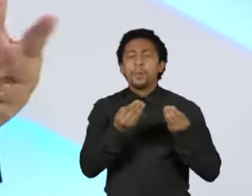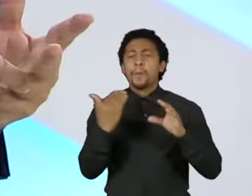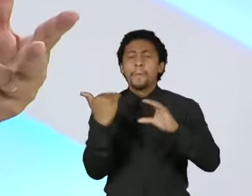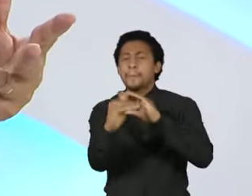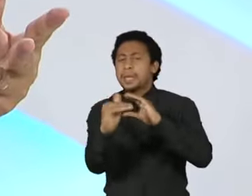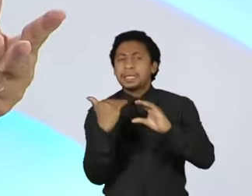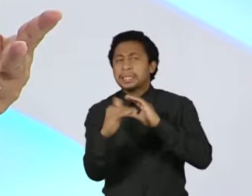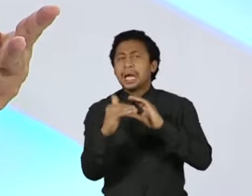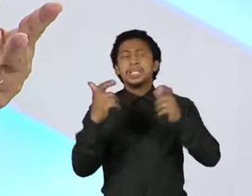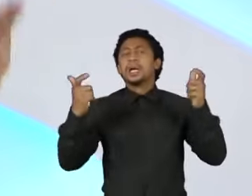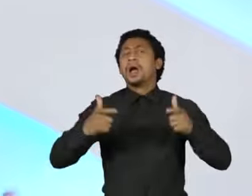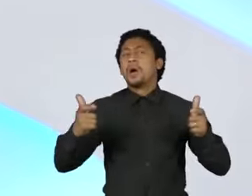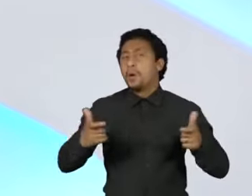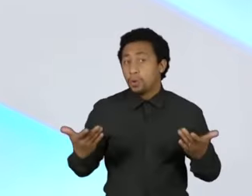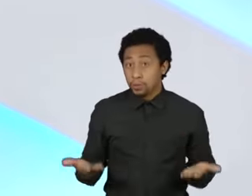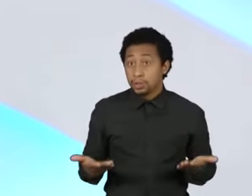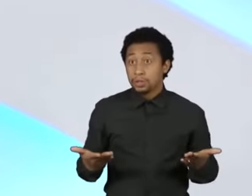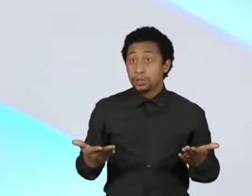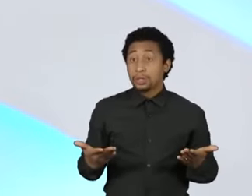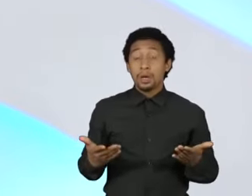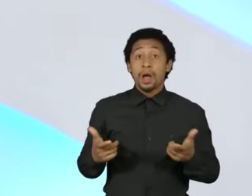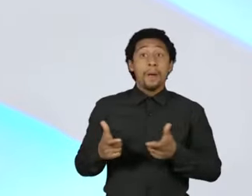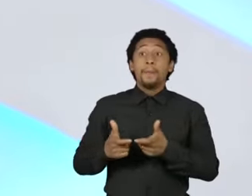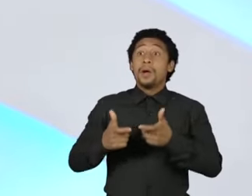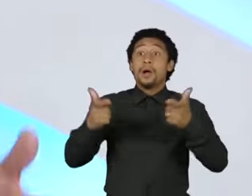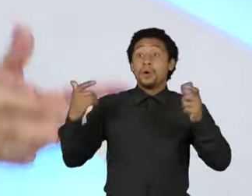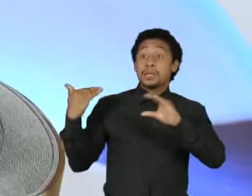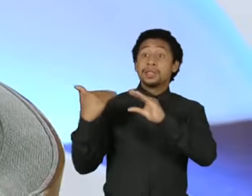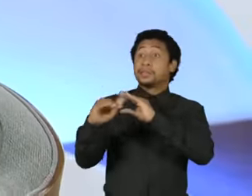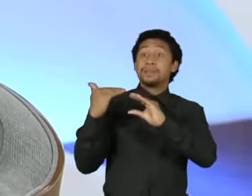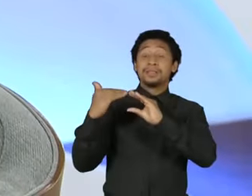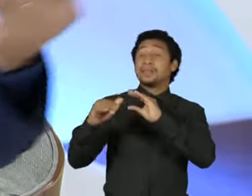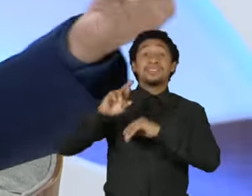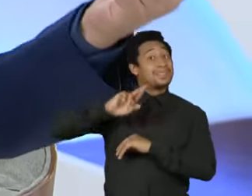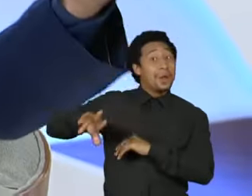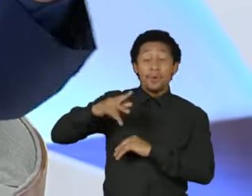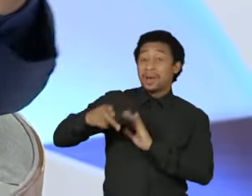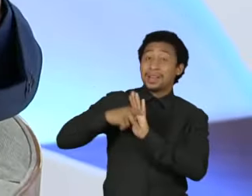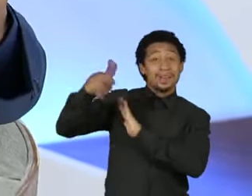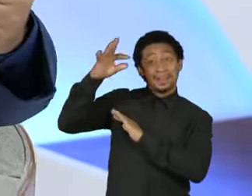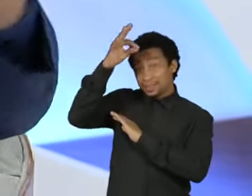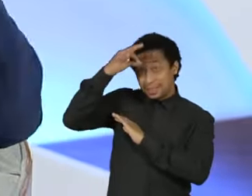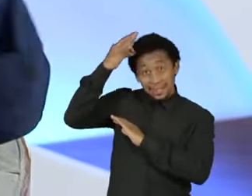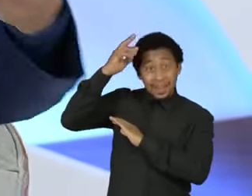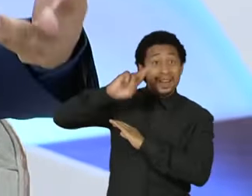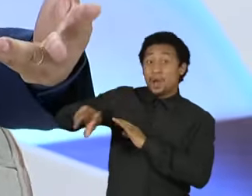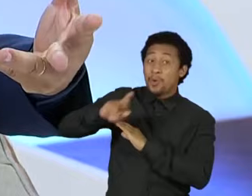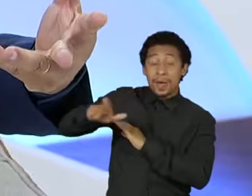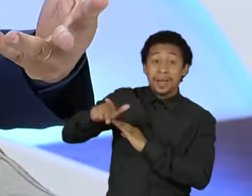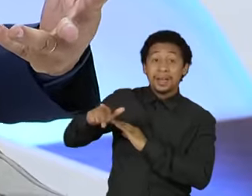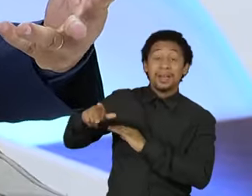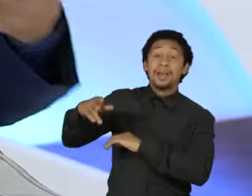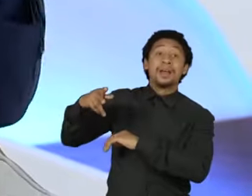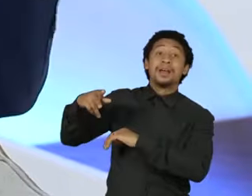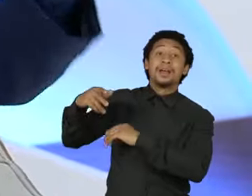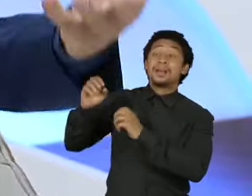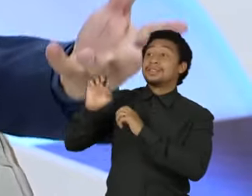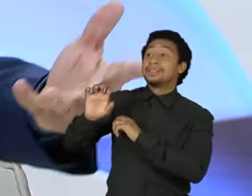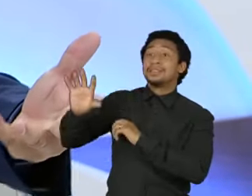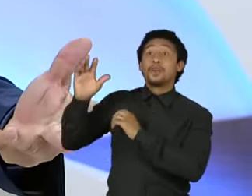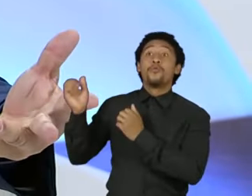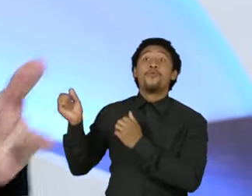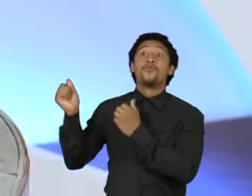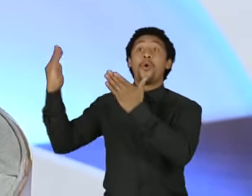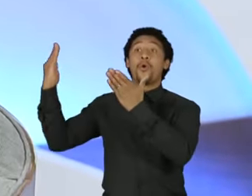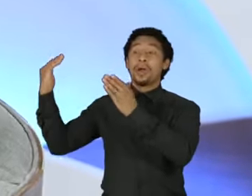80% das mensagens não era de capixamas. Mais de 80% vinha de fora do Estado. Era uma mobilização nacional